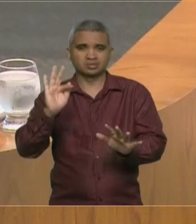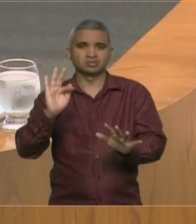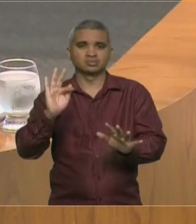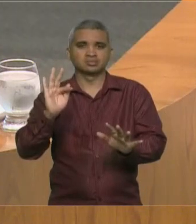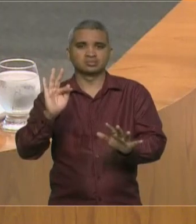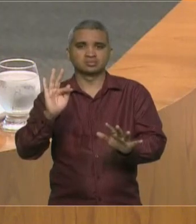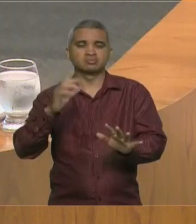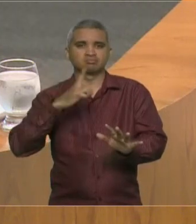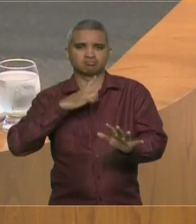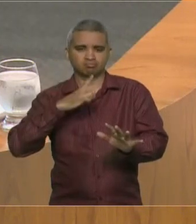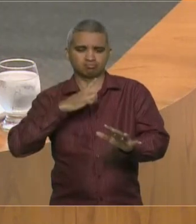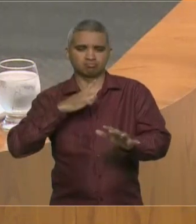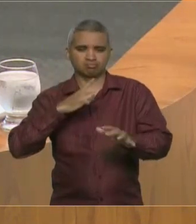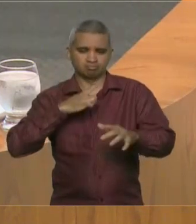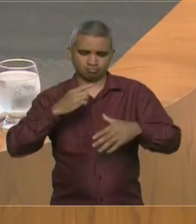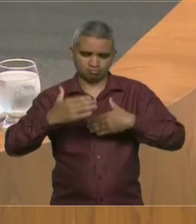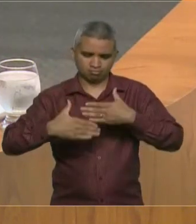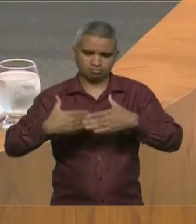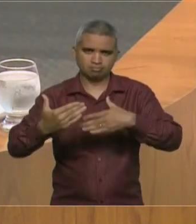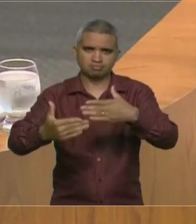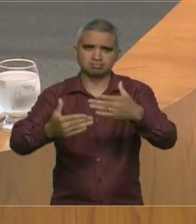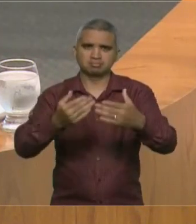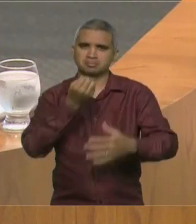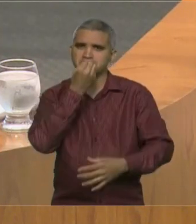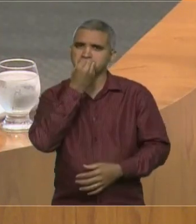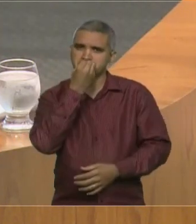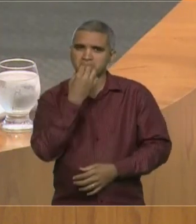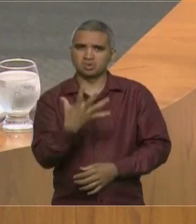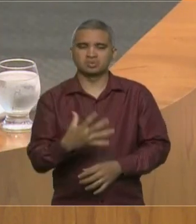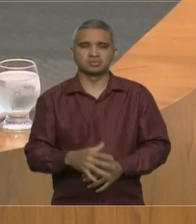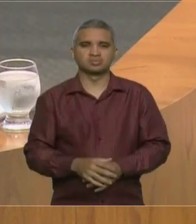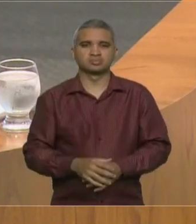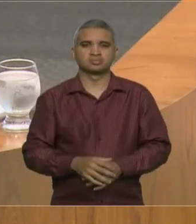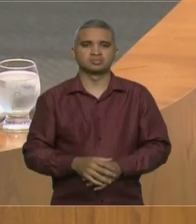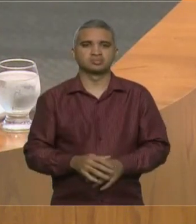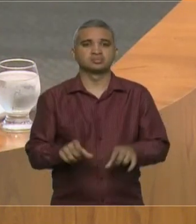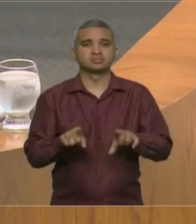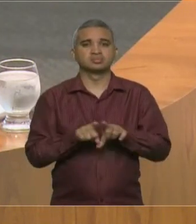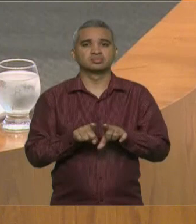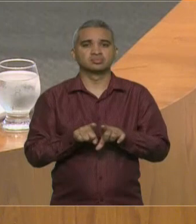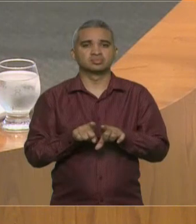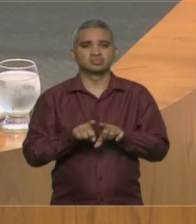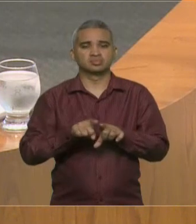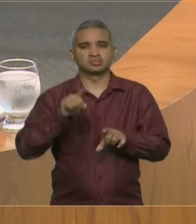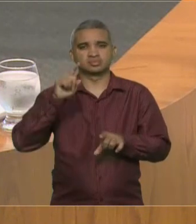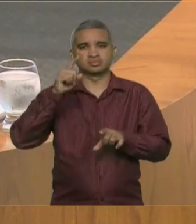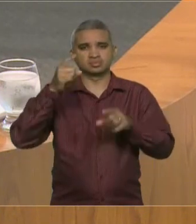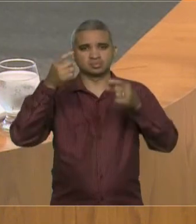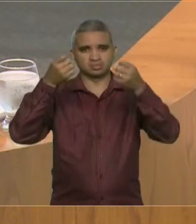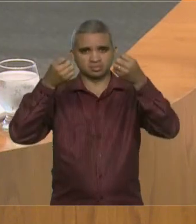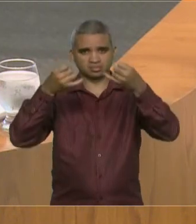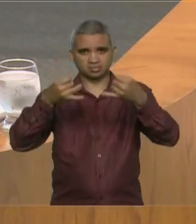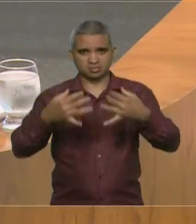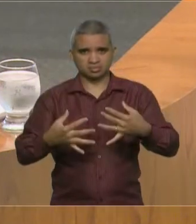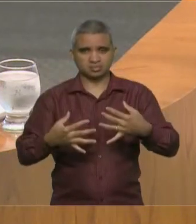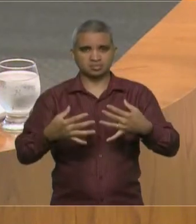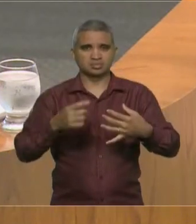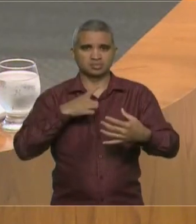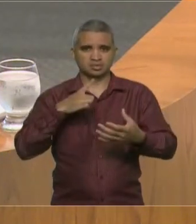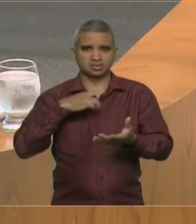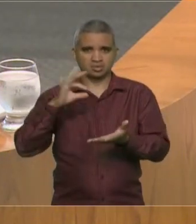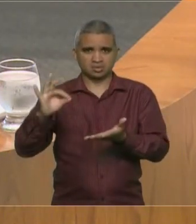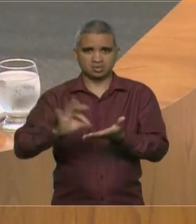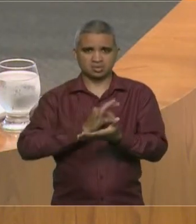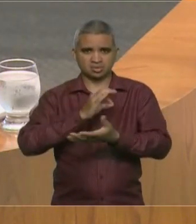efetividade. Aqui também cito o tão sonhado acordo entre o Mercosul e a